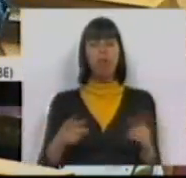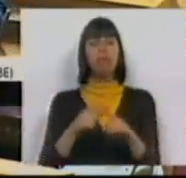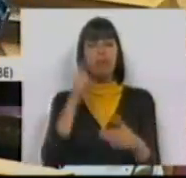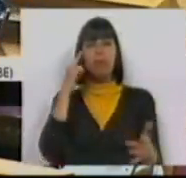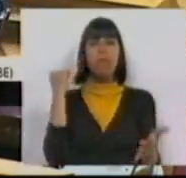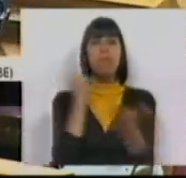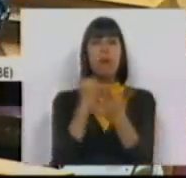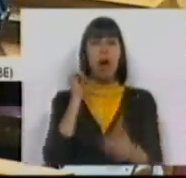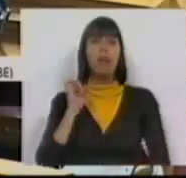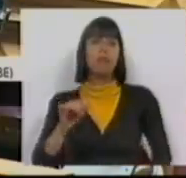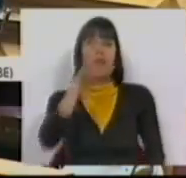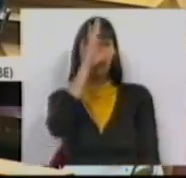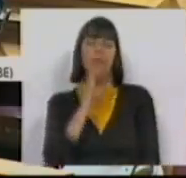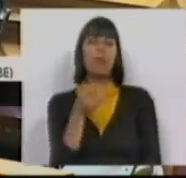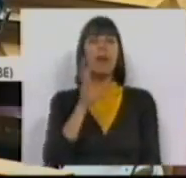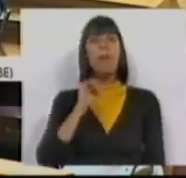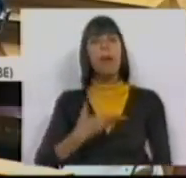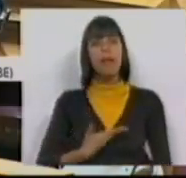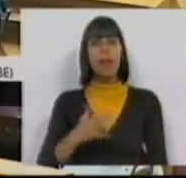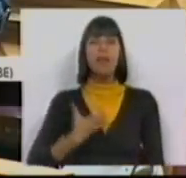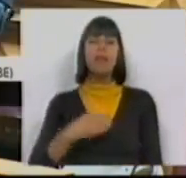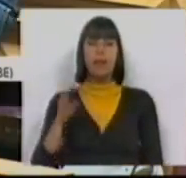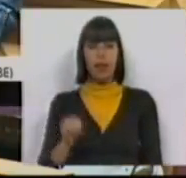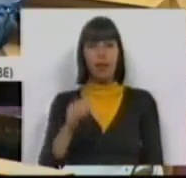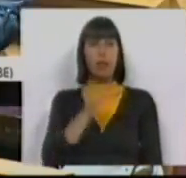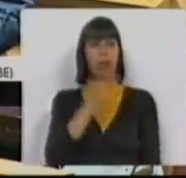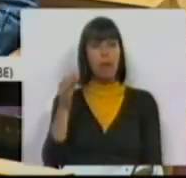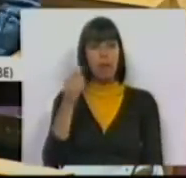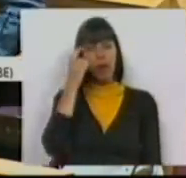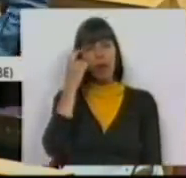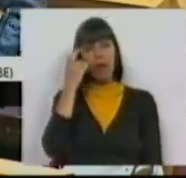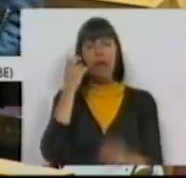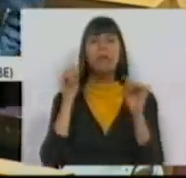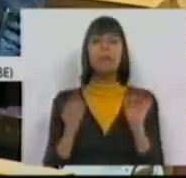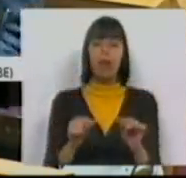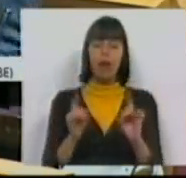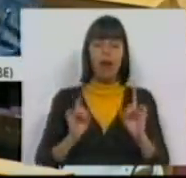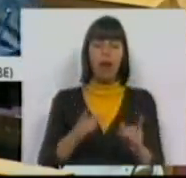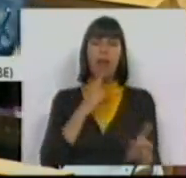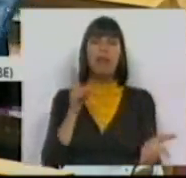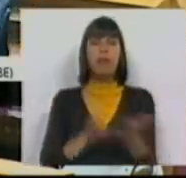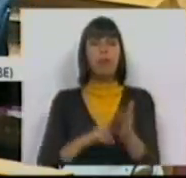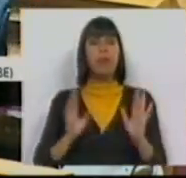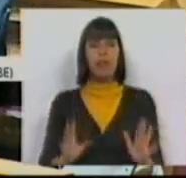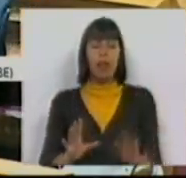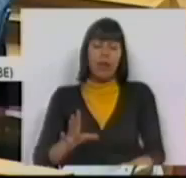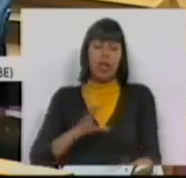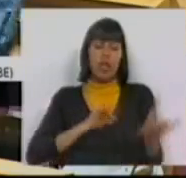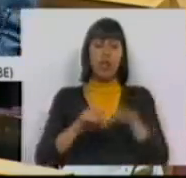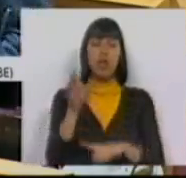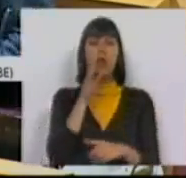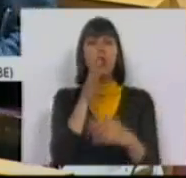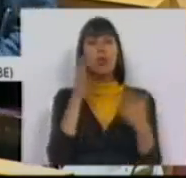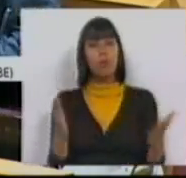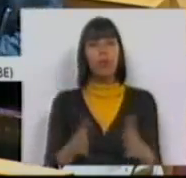marca do Governo, do PSD, CDS, PP. E esta é que é a verdade. Senhoras e